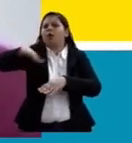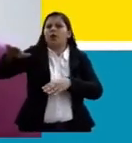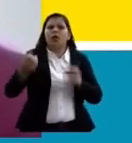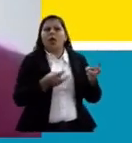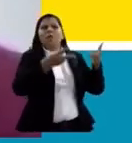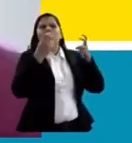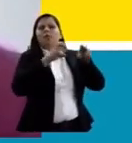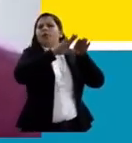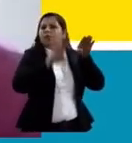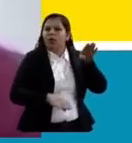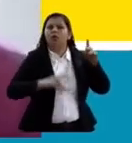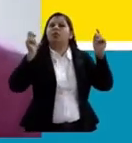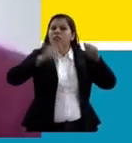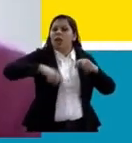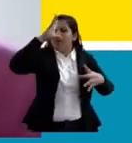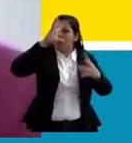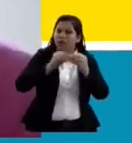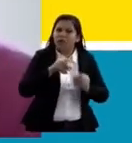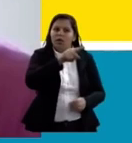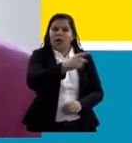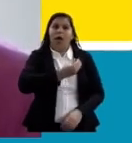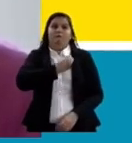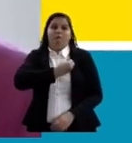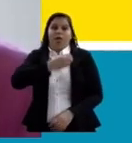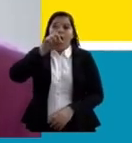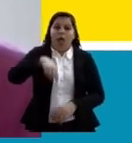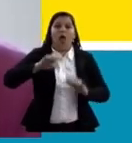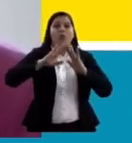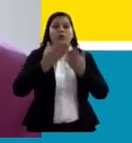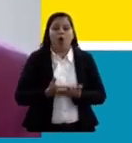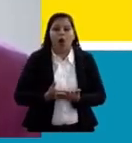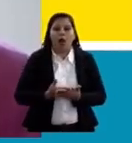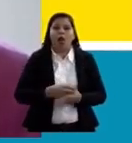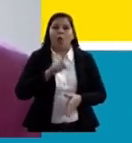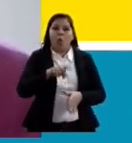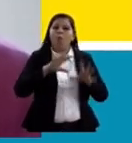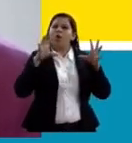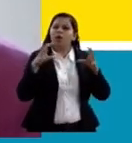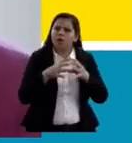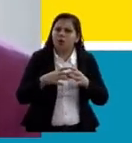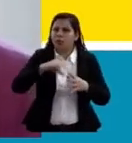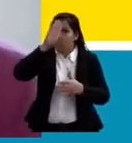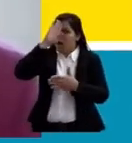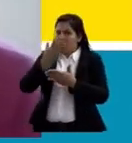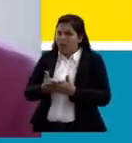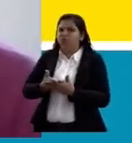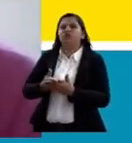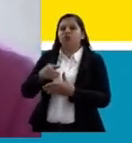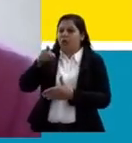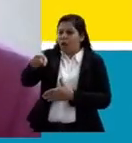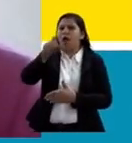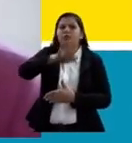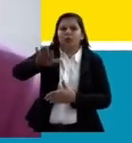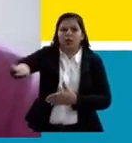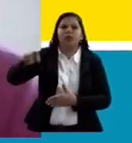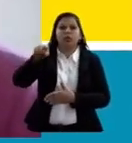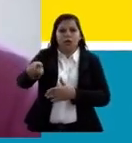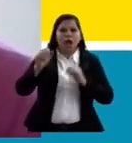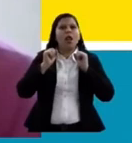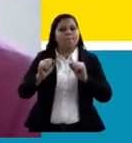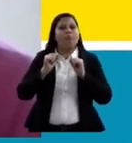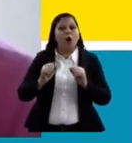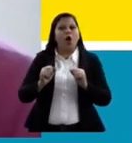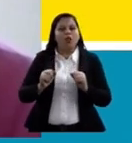exemplo de como entender a vida como escola. Uma equipe que acredita nas nossas crianças, que acredita que nossas crianças fogem do